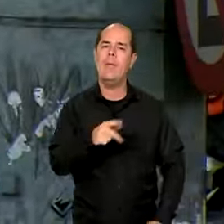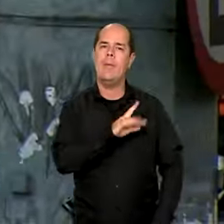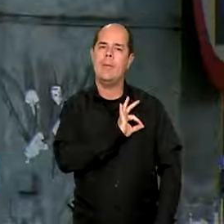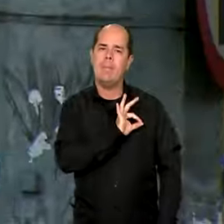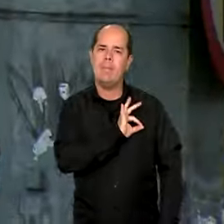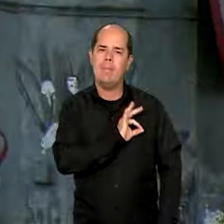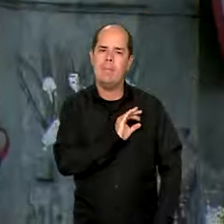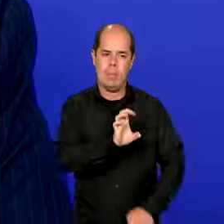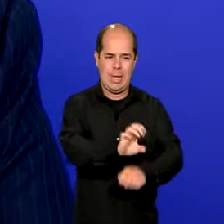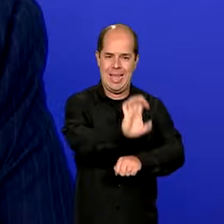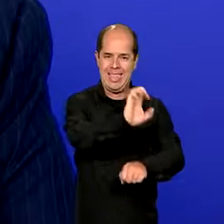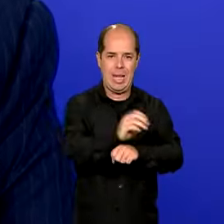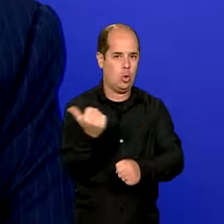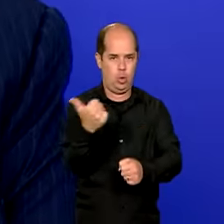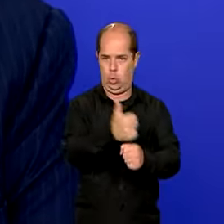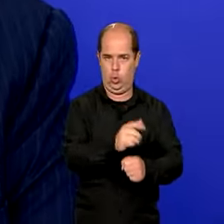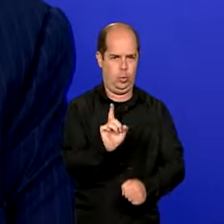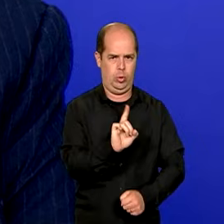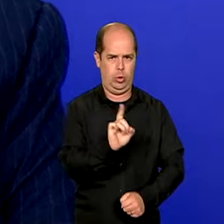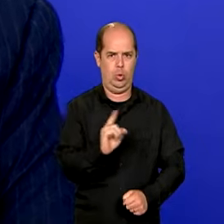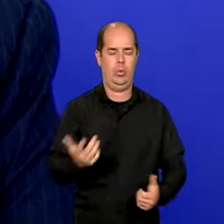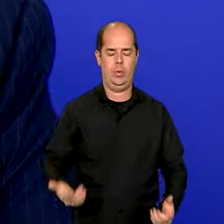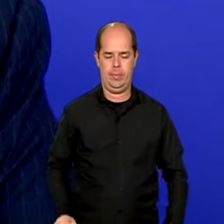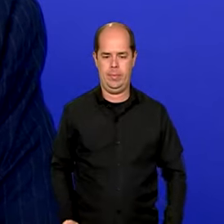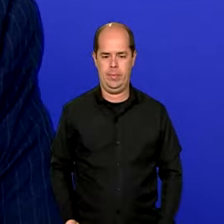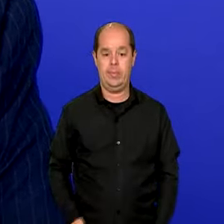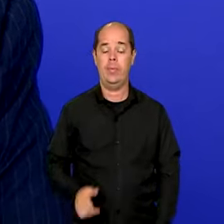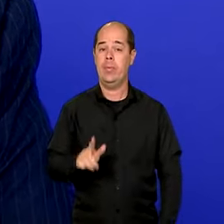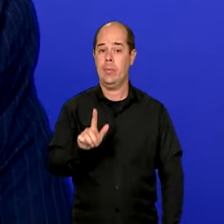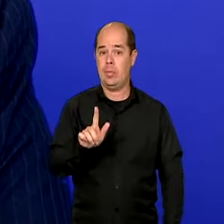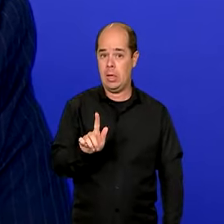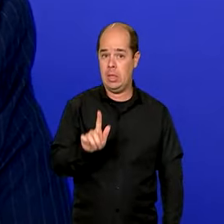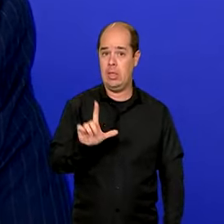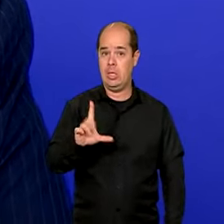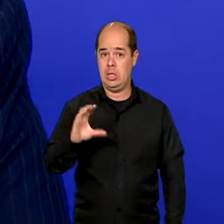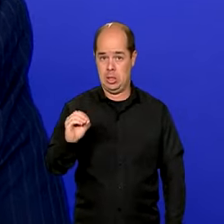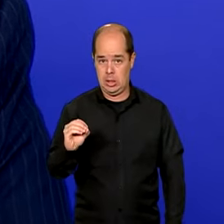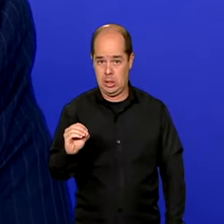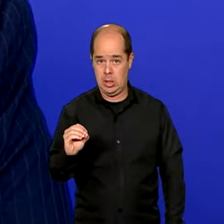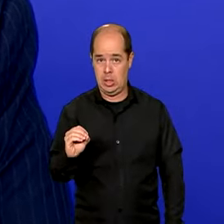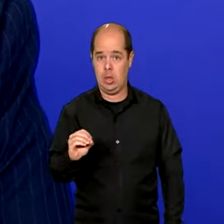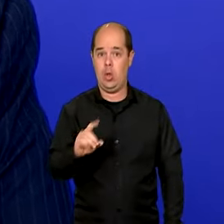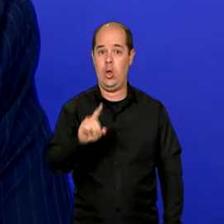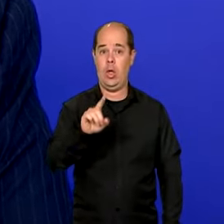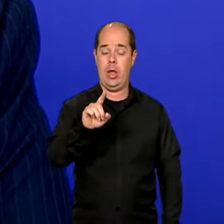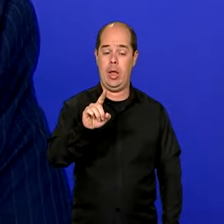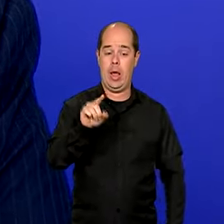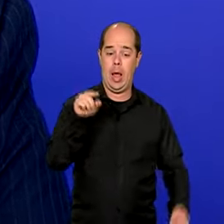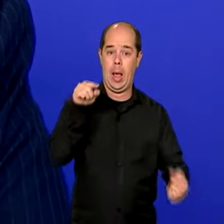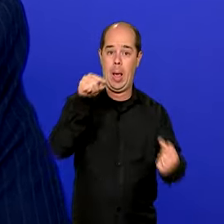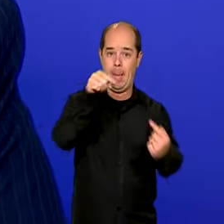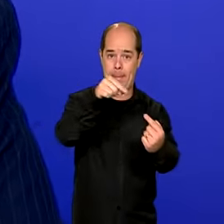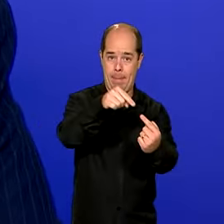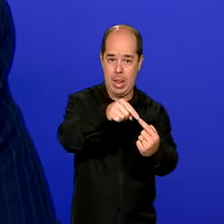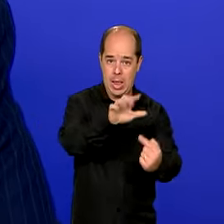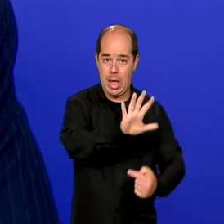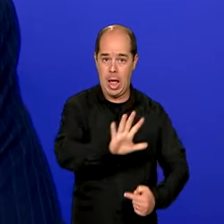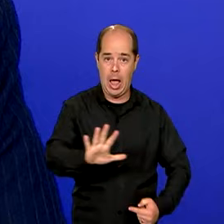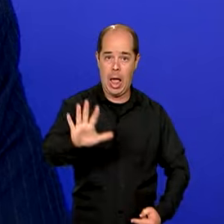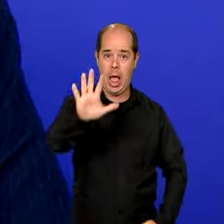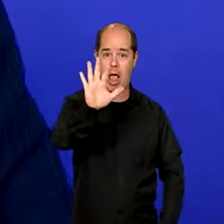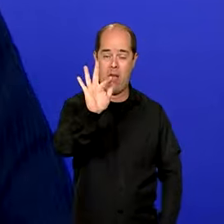substituídas. Essa GLO está incidindo sobre áreas federais.